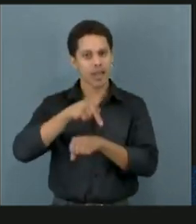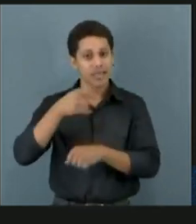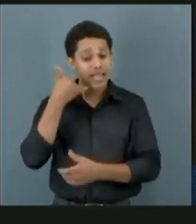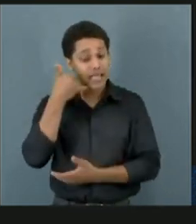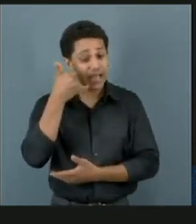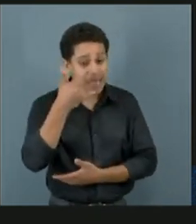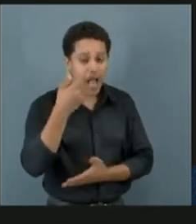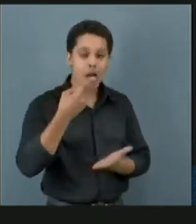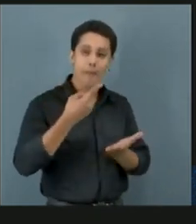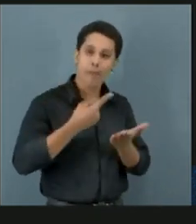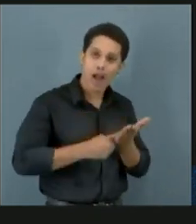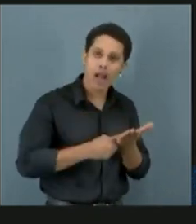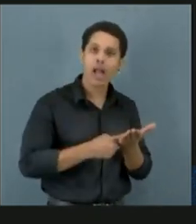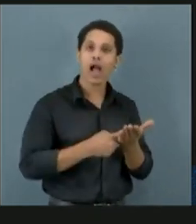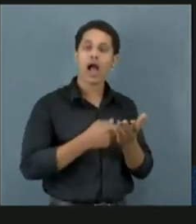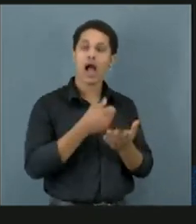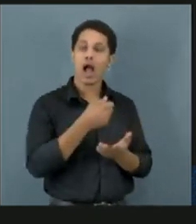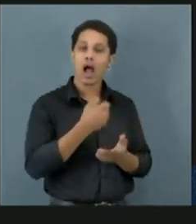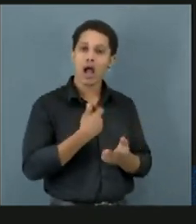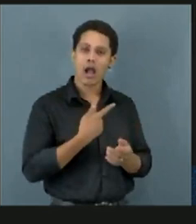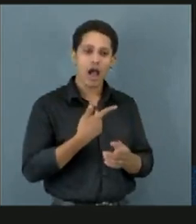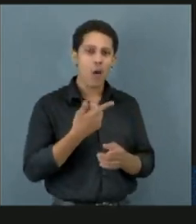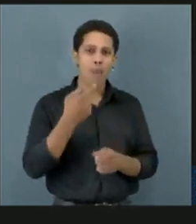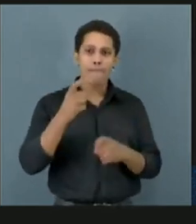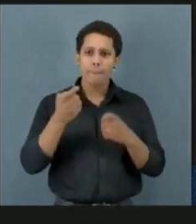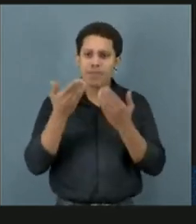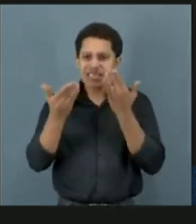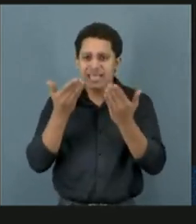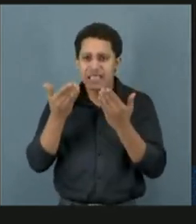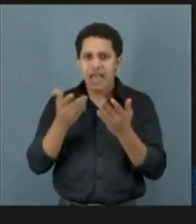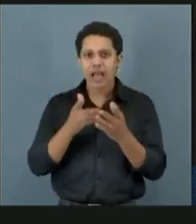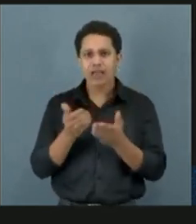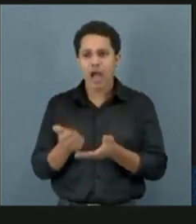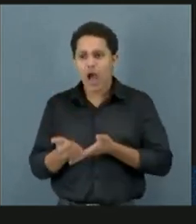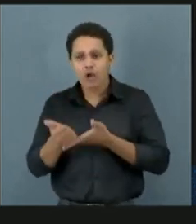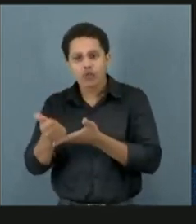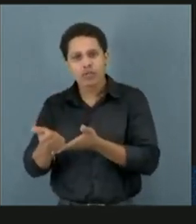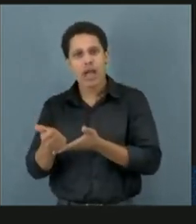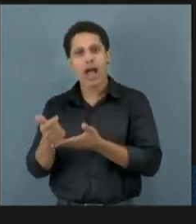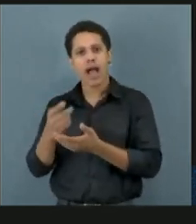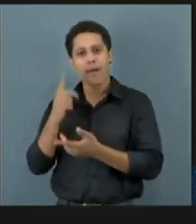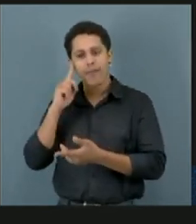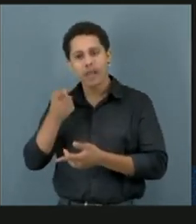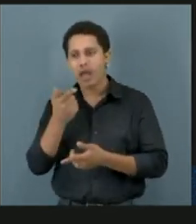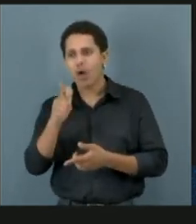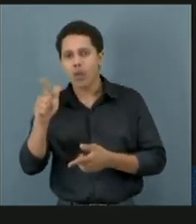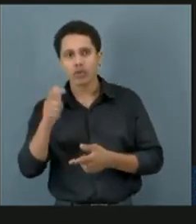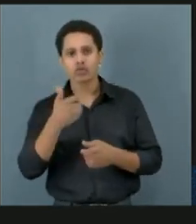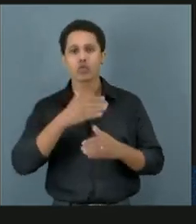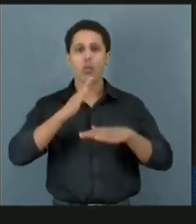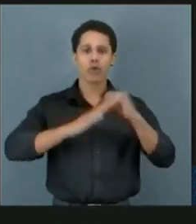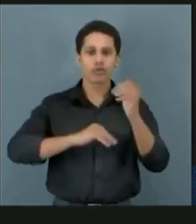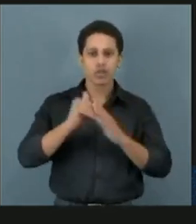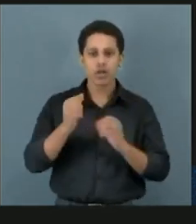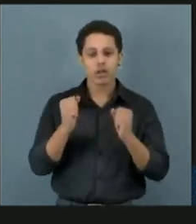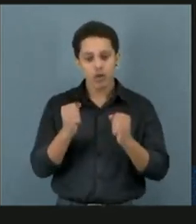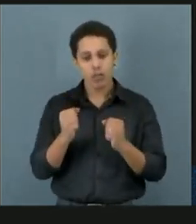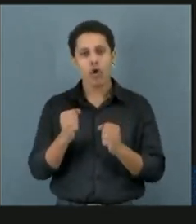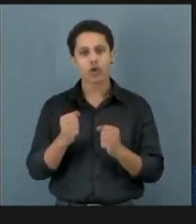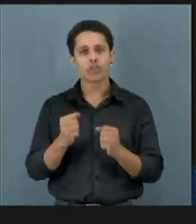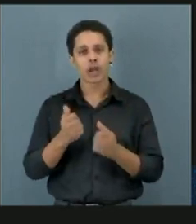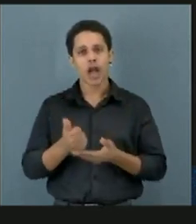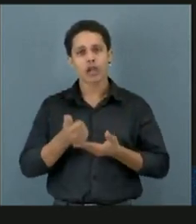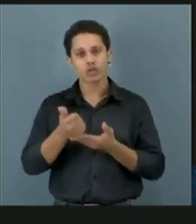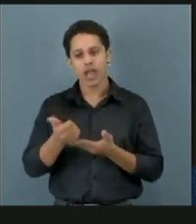atendido pelo psiquiatra, o psiquiatra indicar outros profissionais que podem ajudar, que podem trabalhar com ele no tratamento